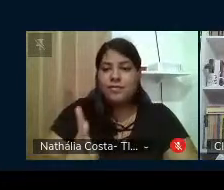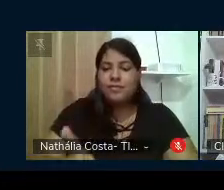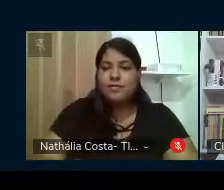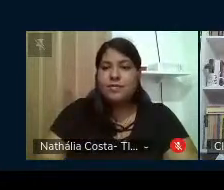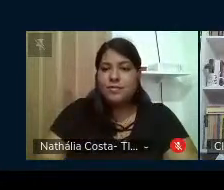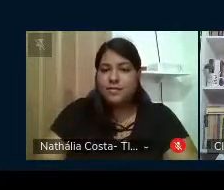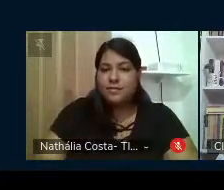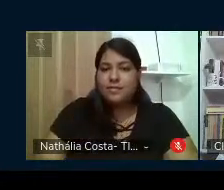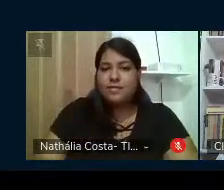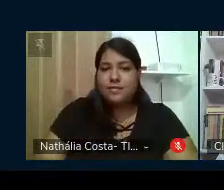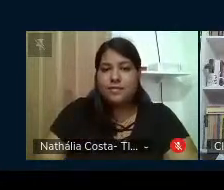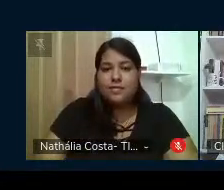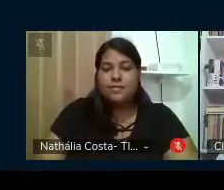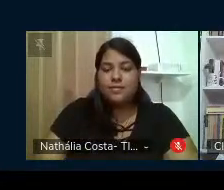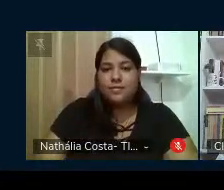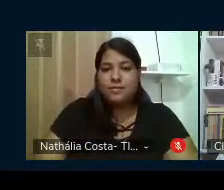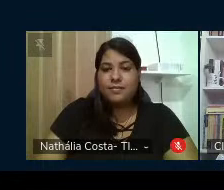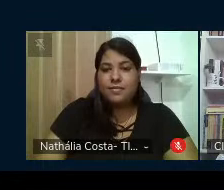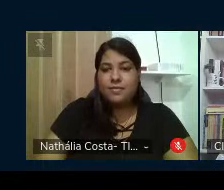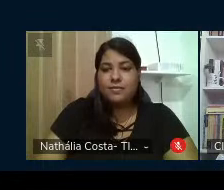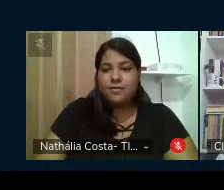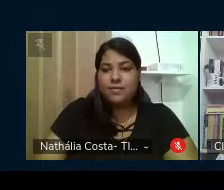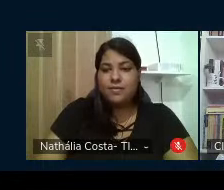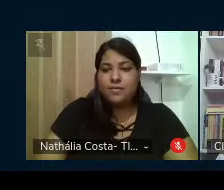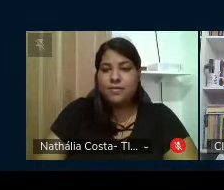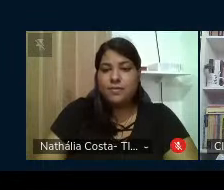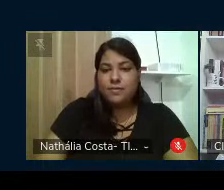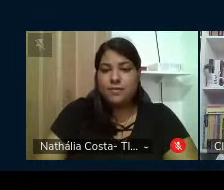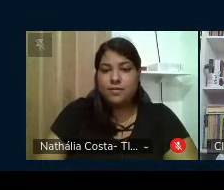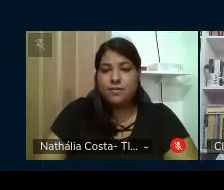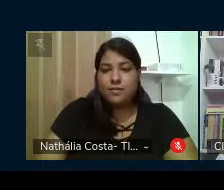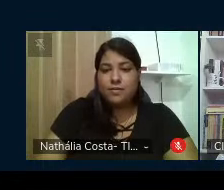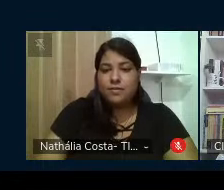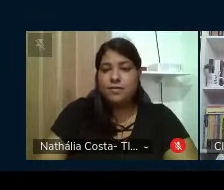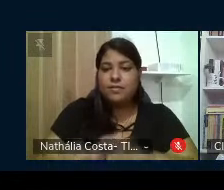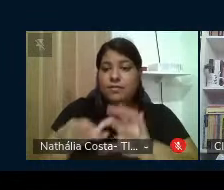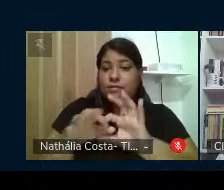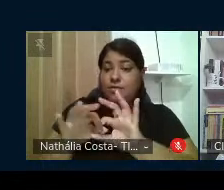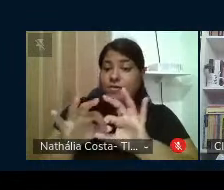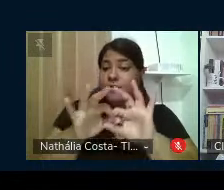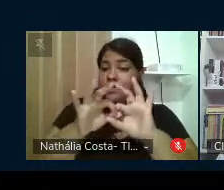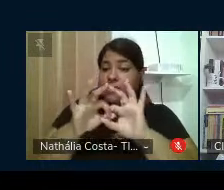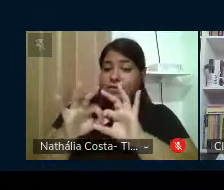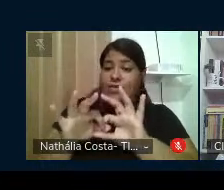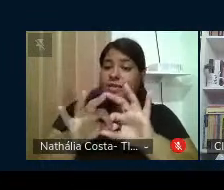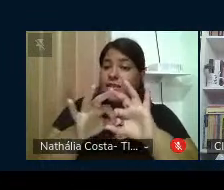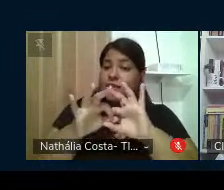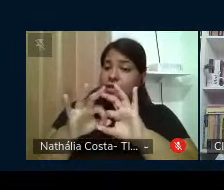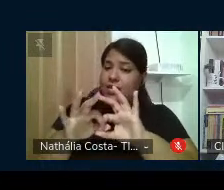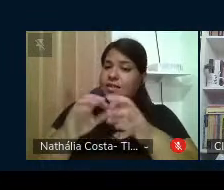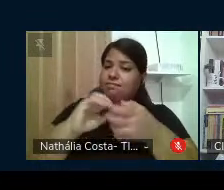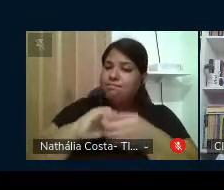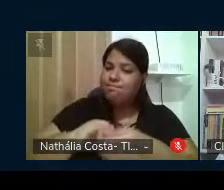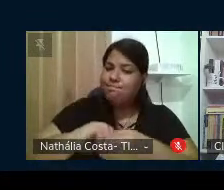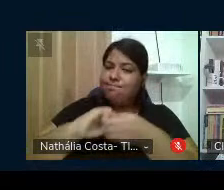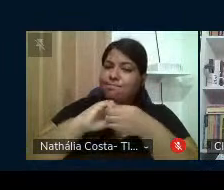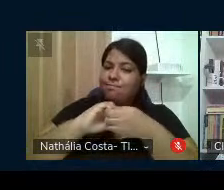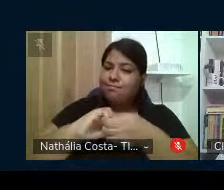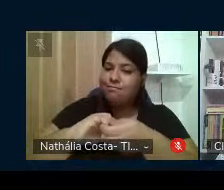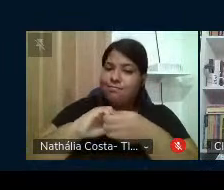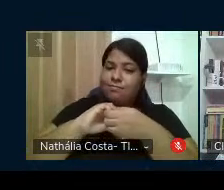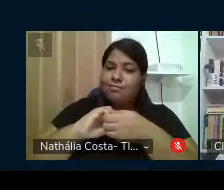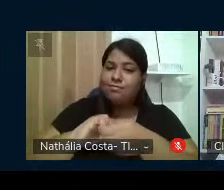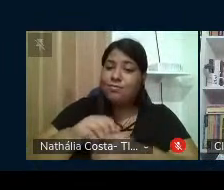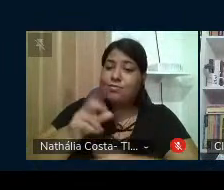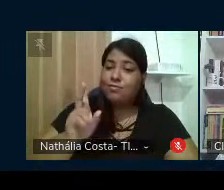De mãos dadas vão e voltam Ninguém solta a mão, ninguém Uma onda desvai,